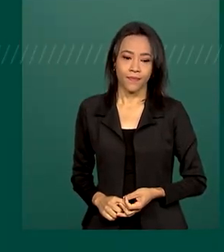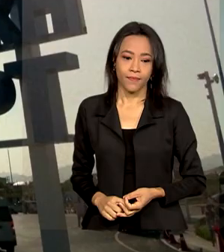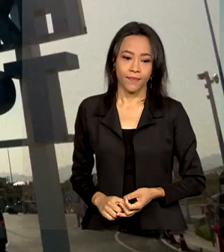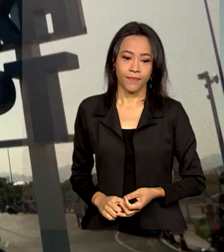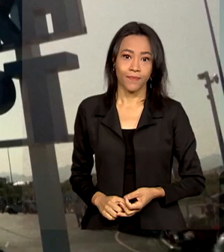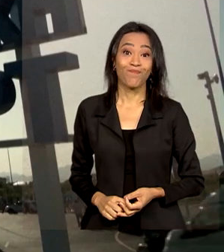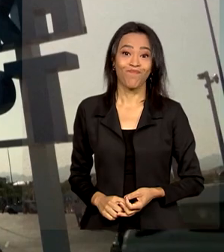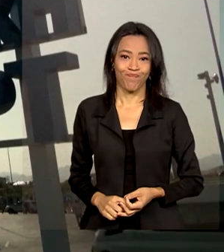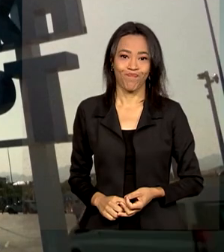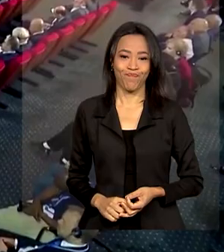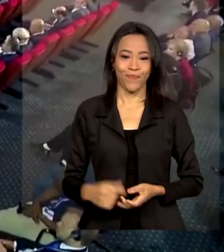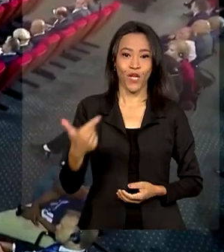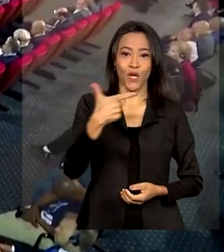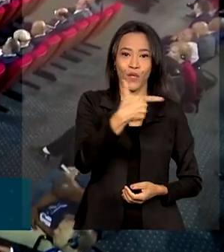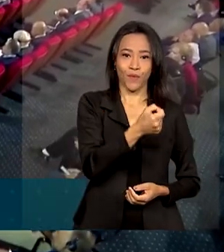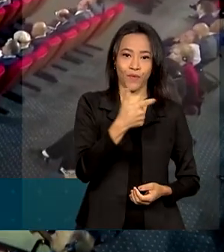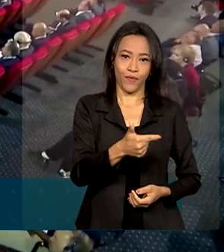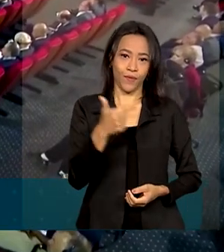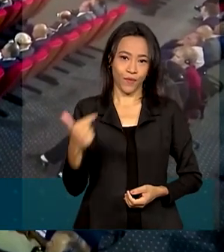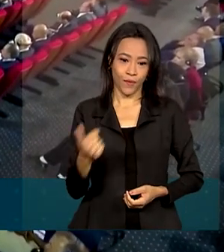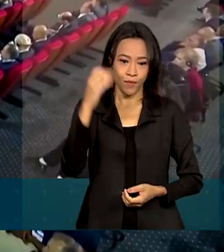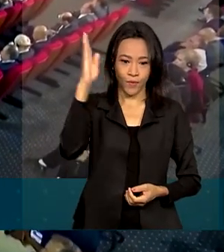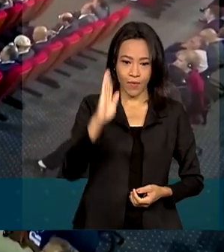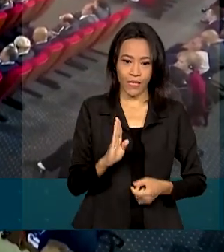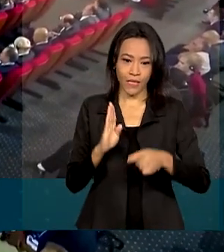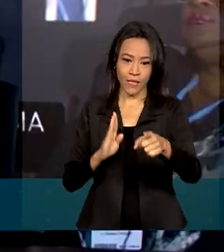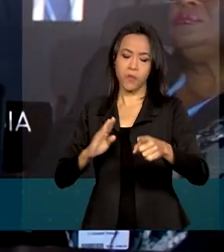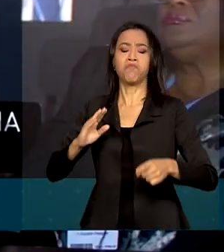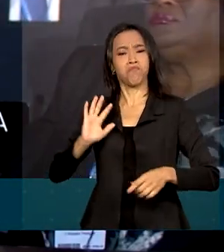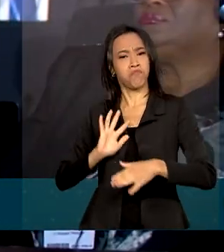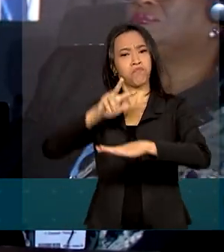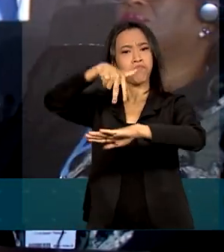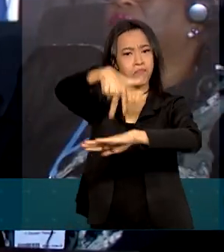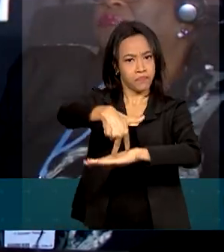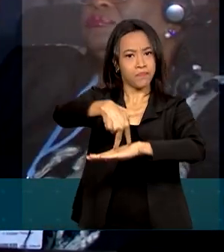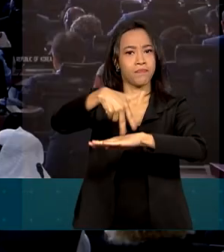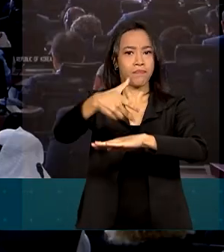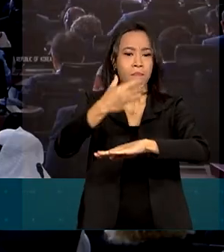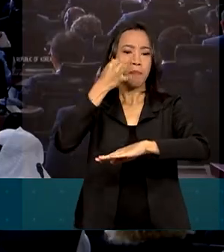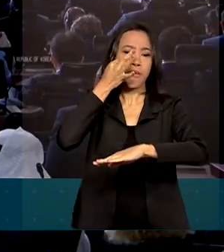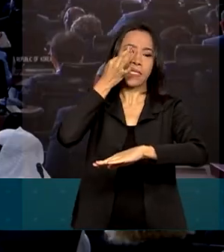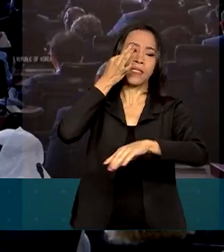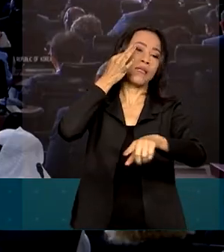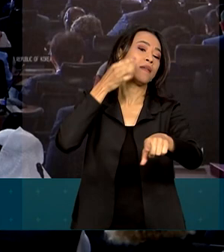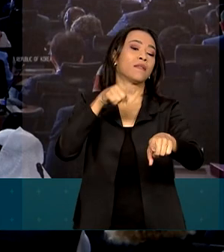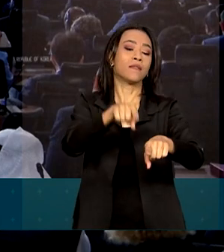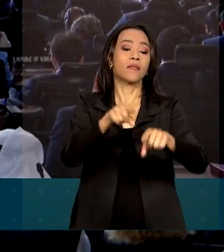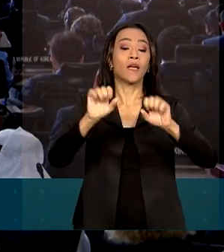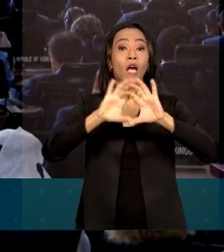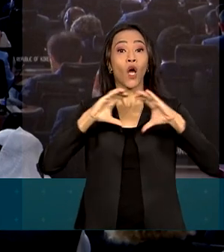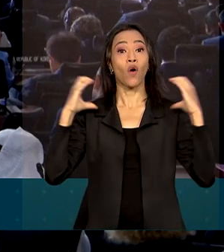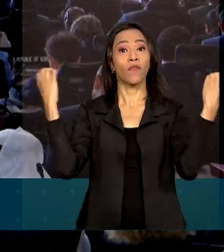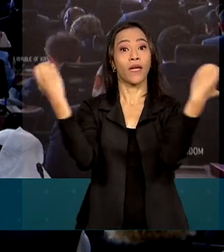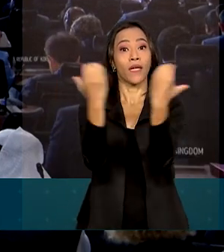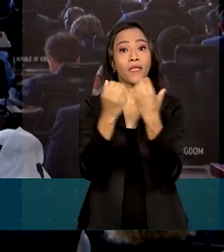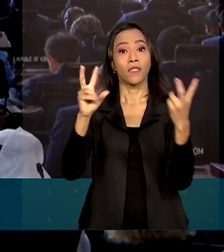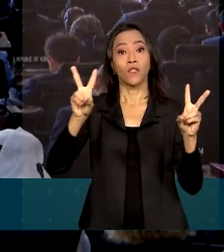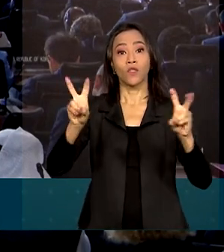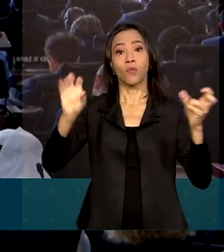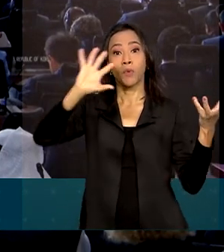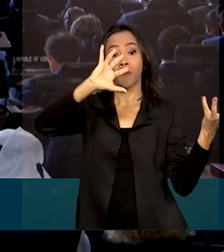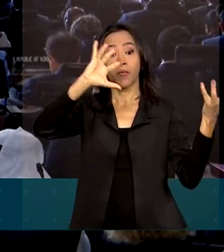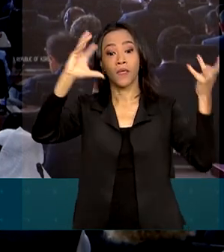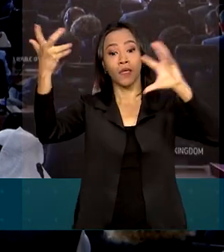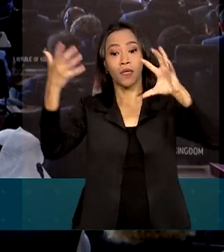Em 2022, o Brasil marcou presença na 27ª edição da Conferência Climática das Nações